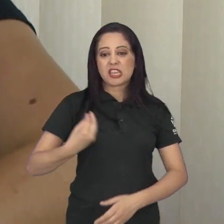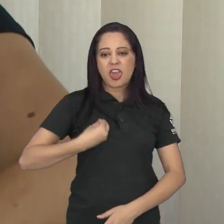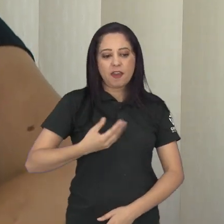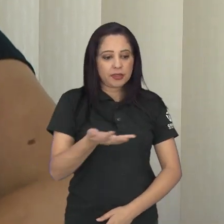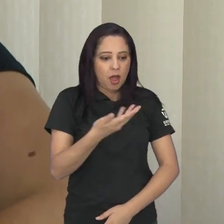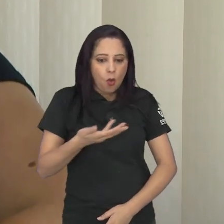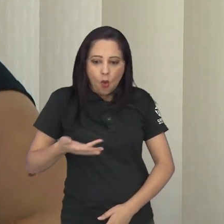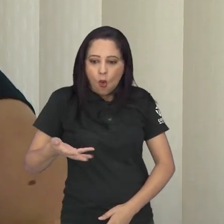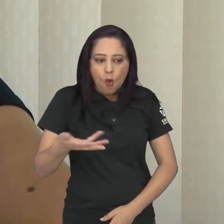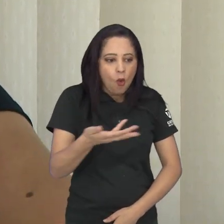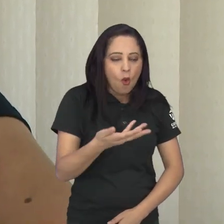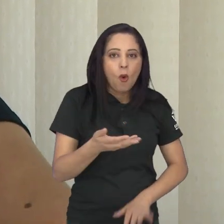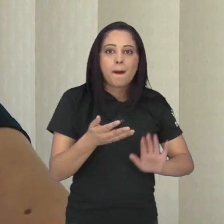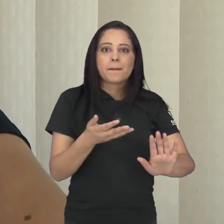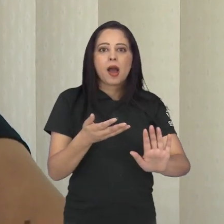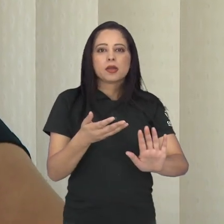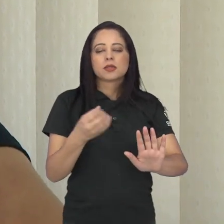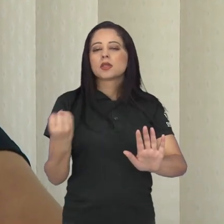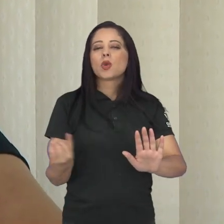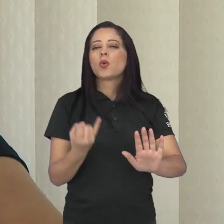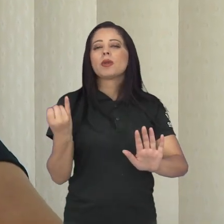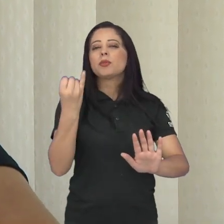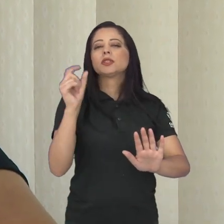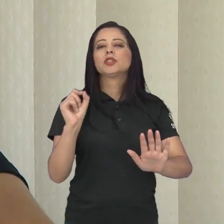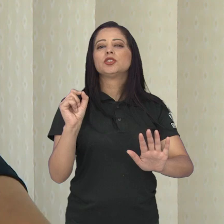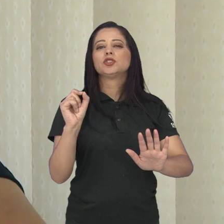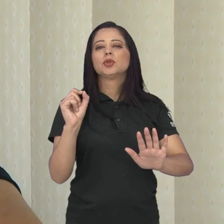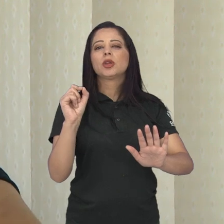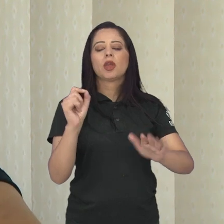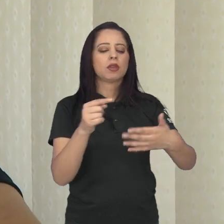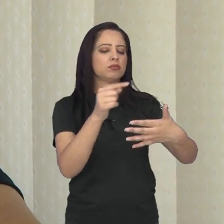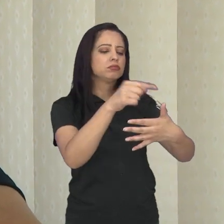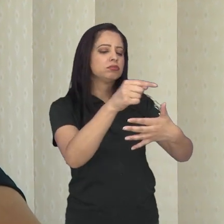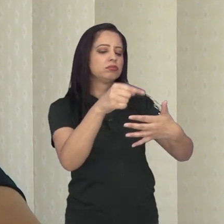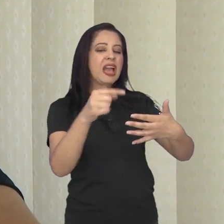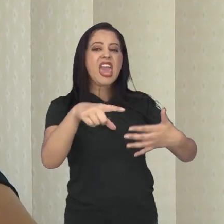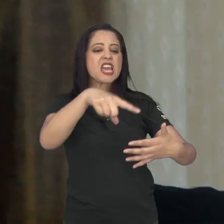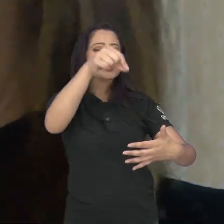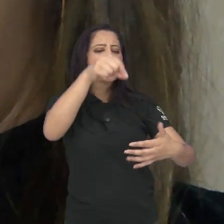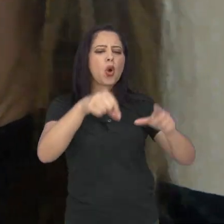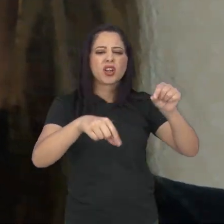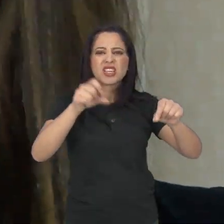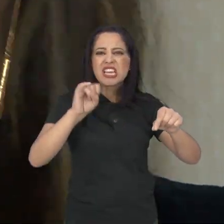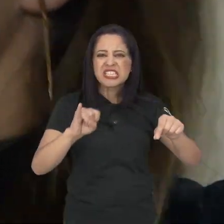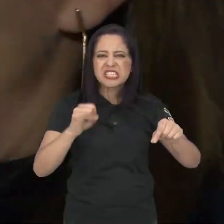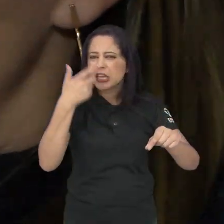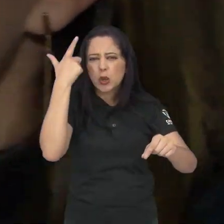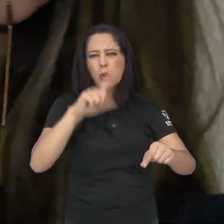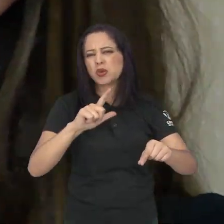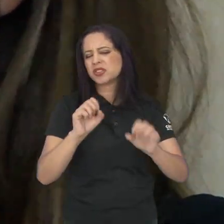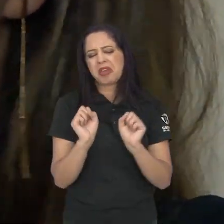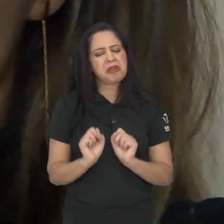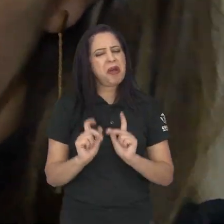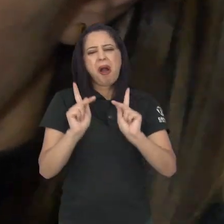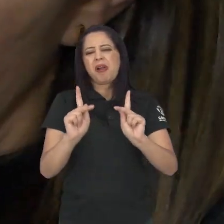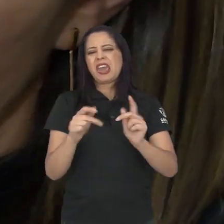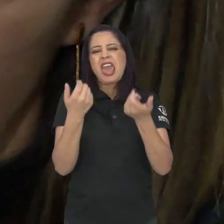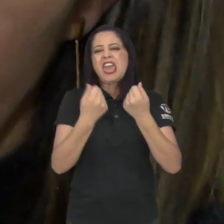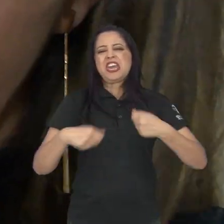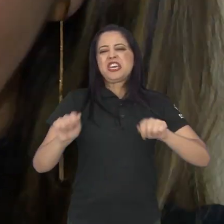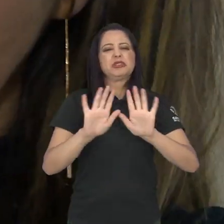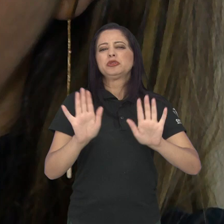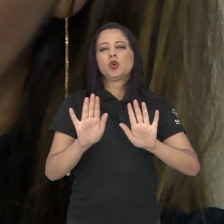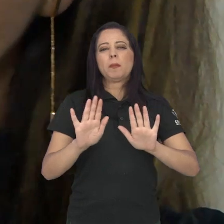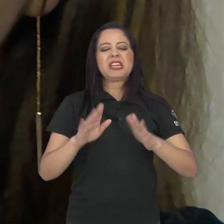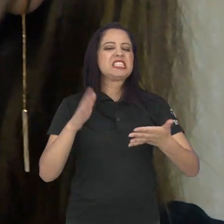agitada e as diversas tarefas o importante é priorizar o que estiver ao alcance. E se não der, está tudo bem, não precisa